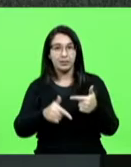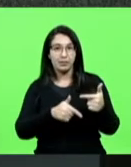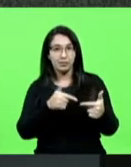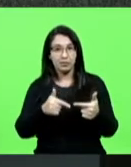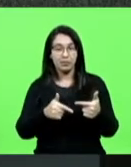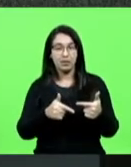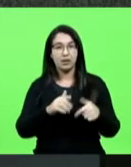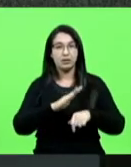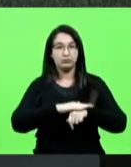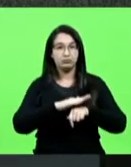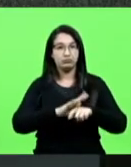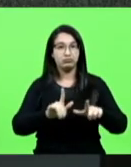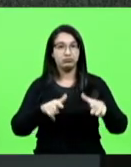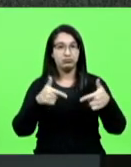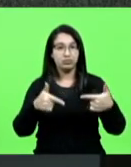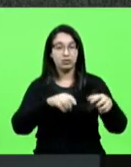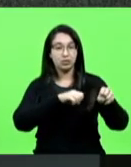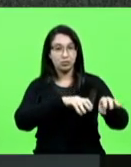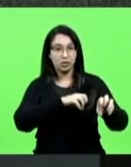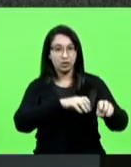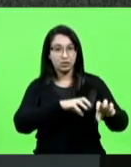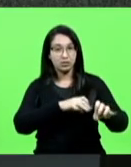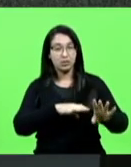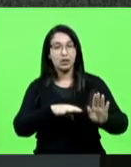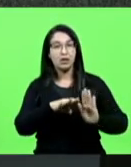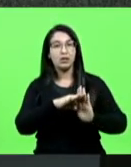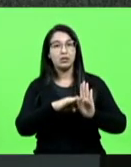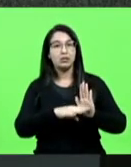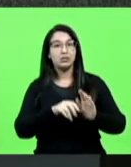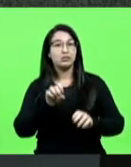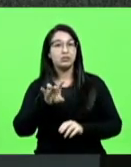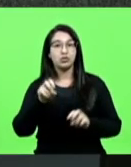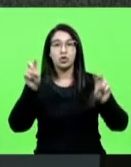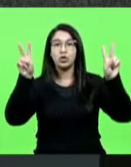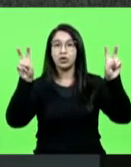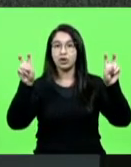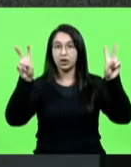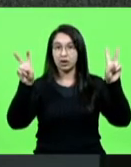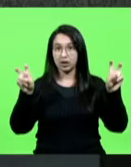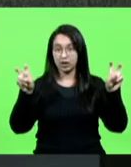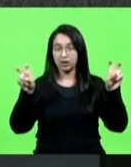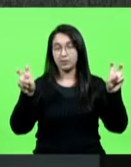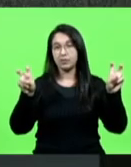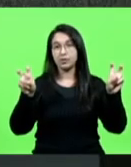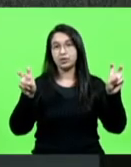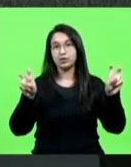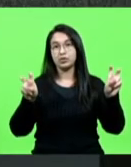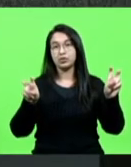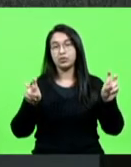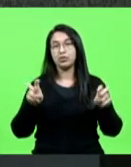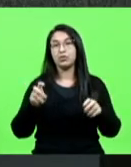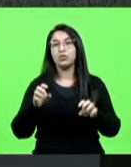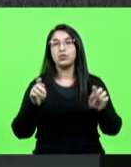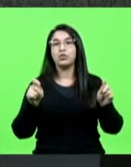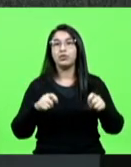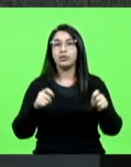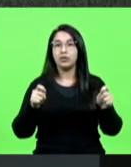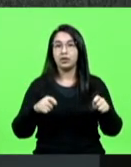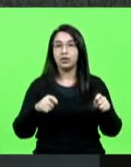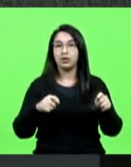matérias que se ajustam plenamente ao campo temático deste órgão fracionário, como se pode desprender do regimento.